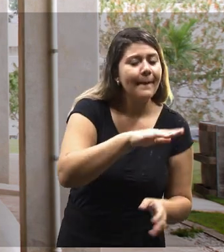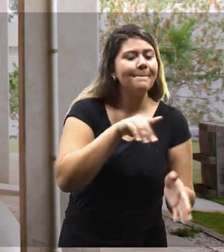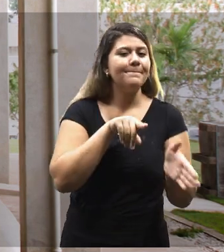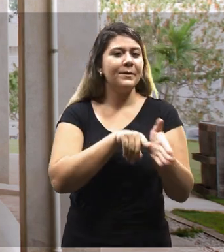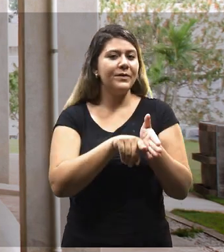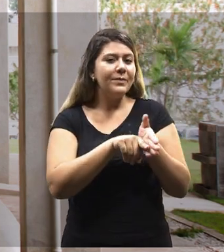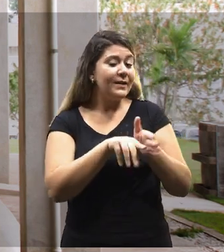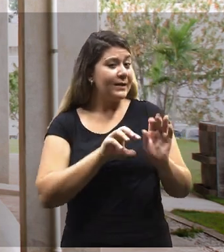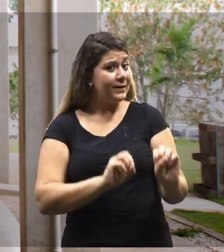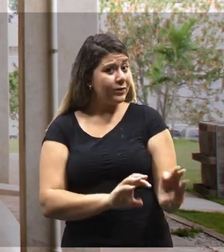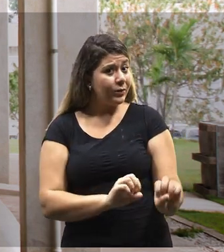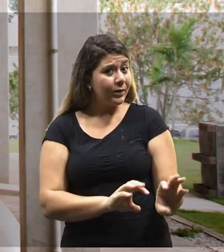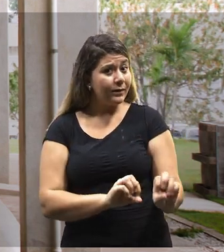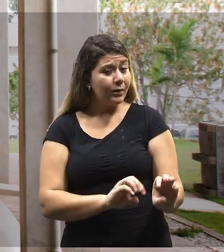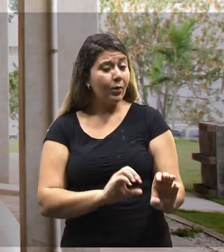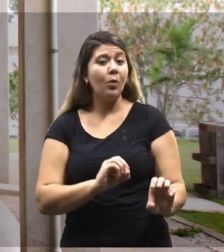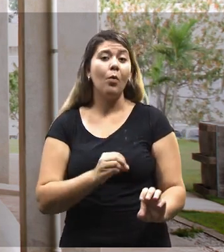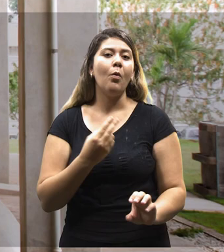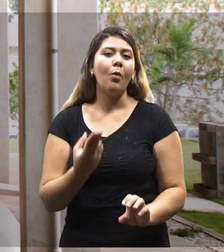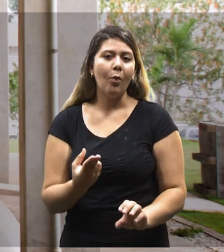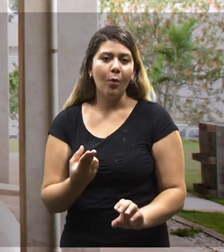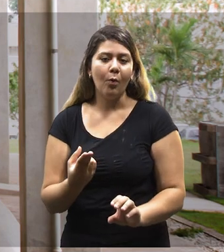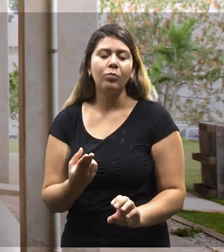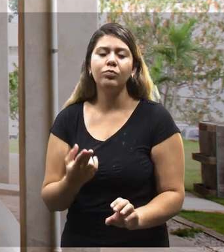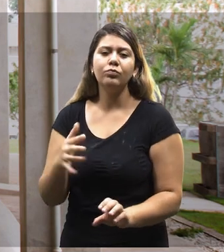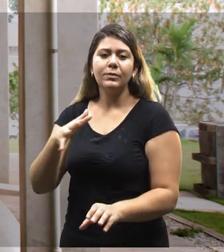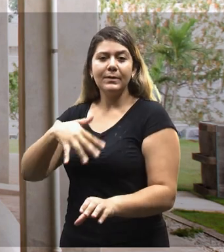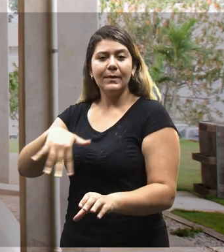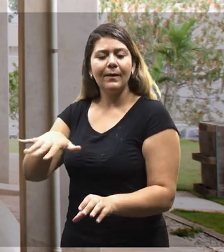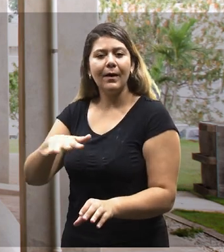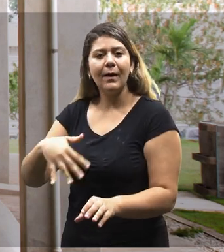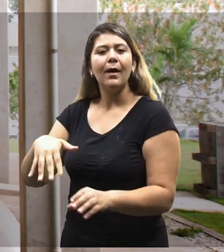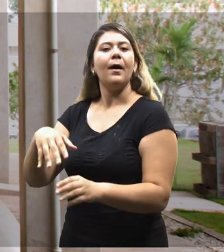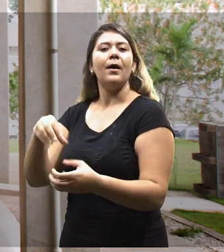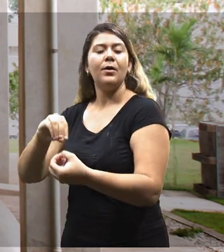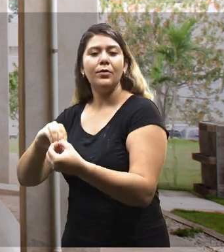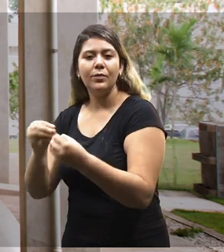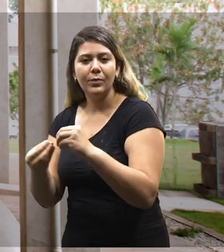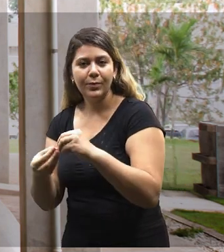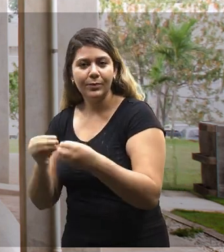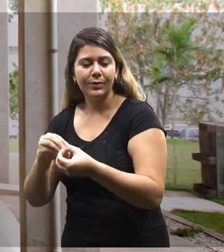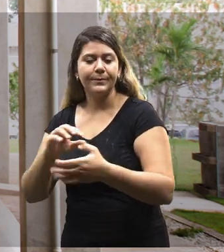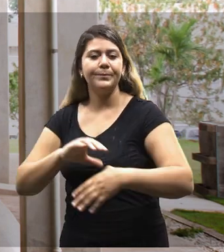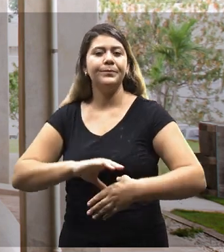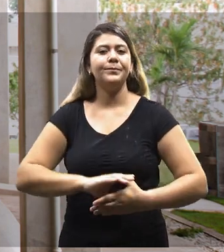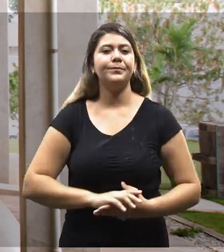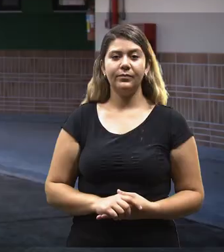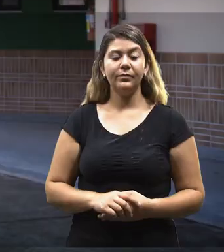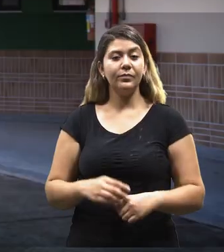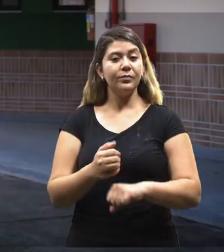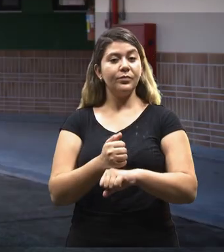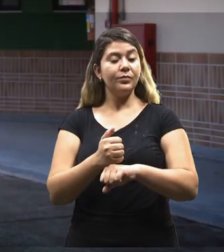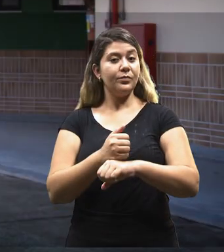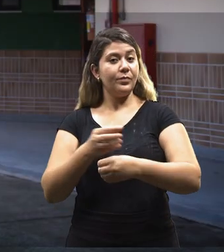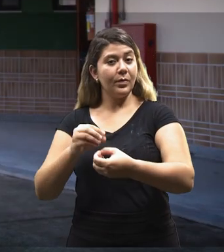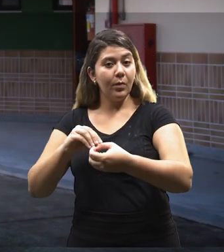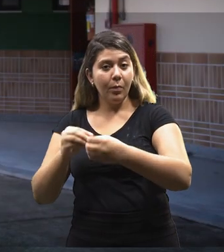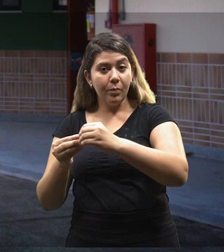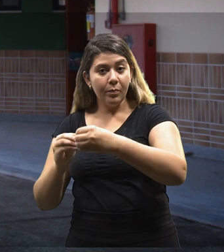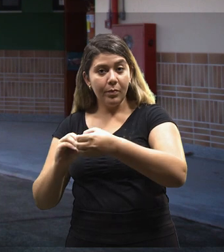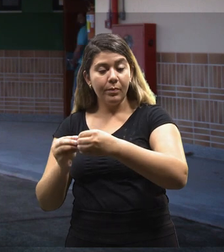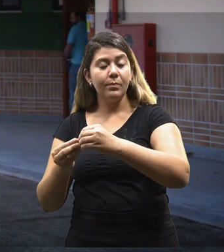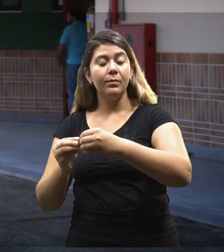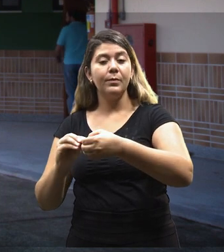atuar tanto em áreas de pesquisa voltadas para a educação, como também voltada para as outras áreas de biologia. O mercado de trabalho para